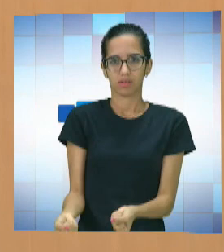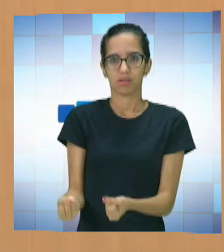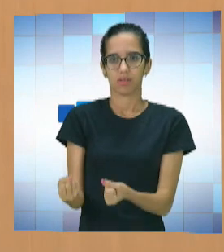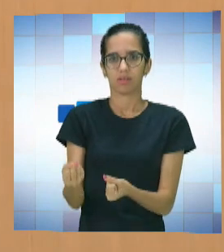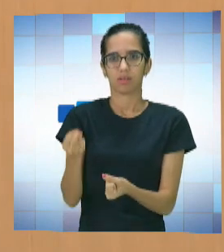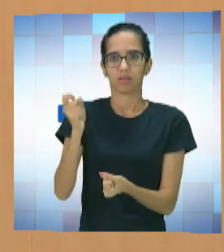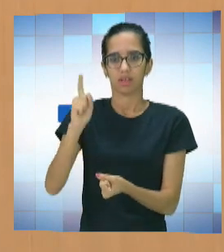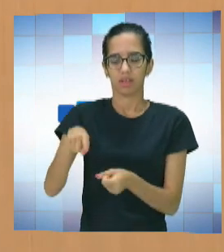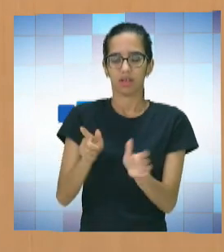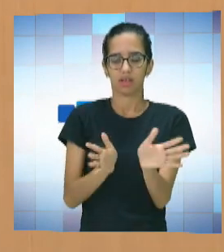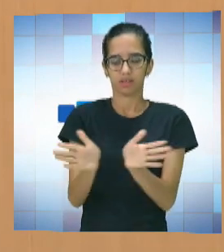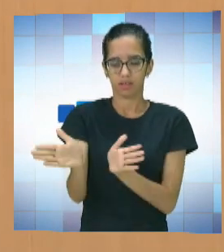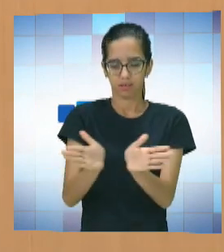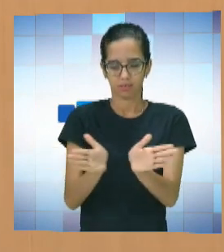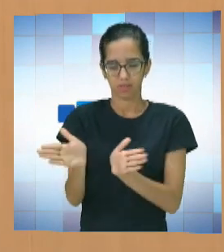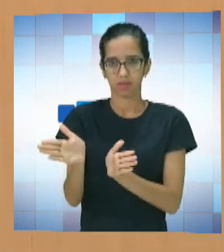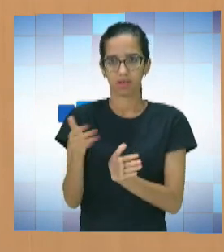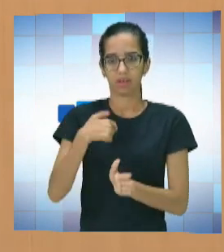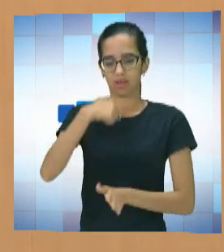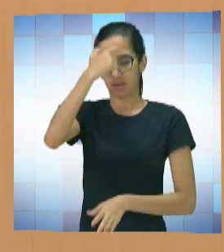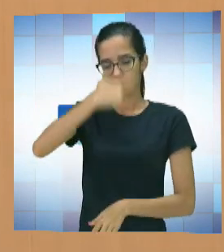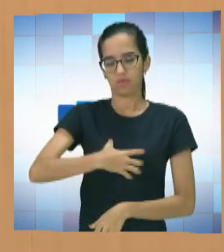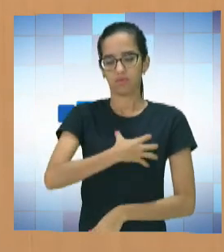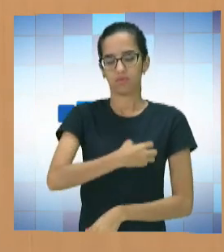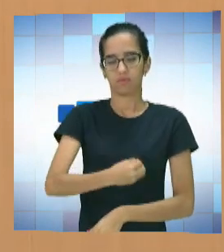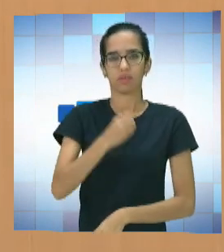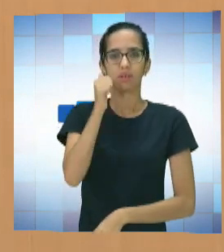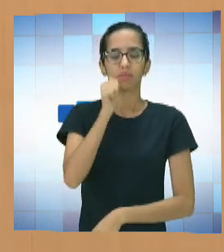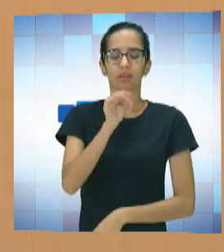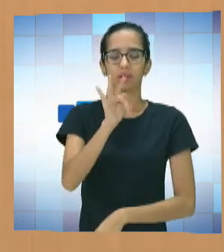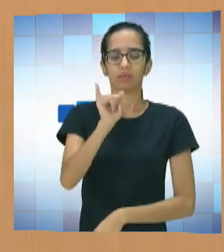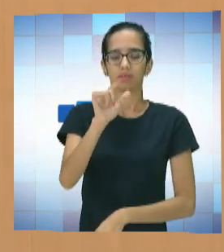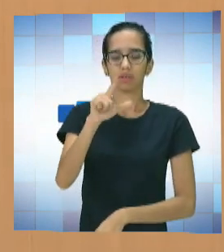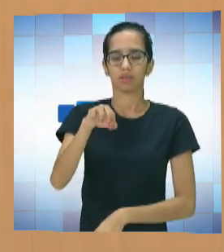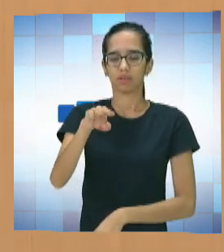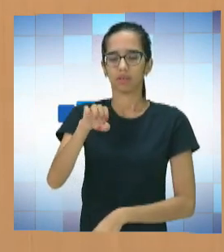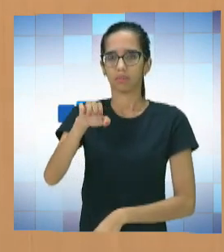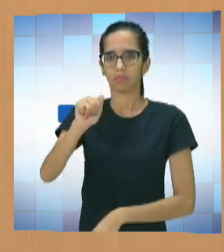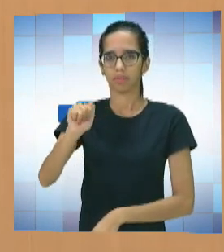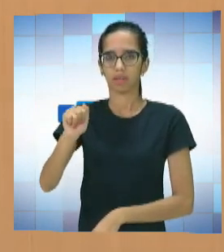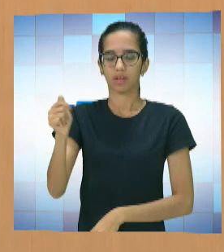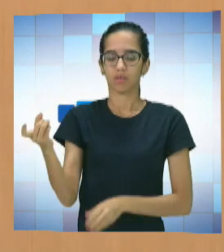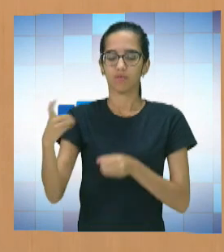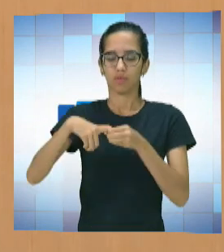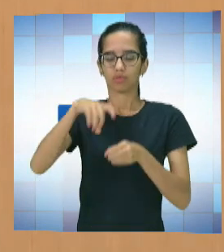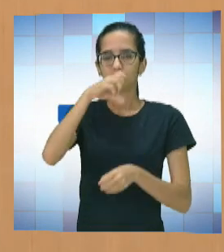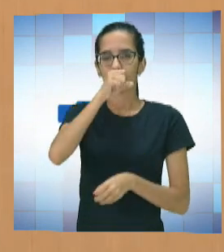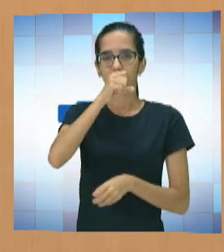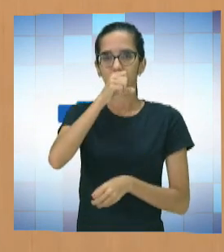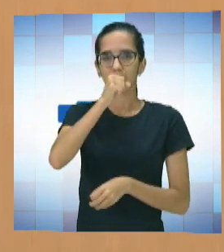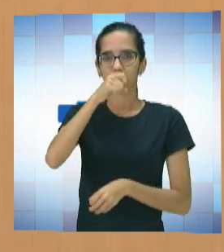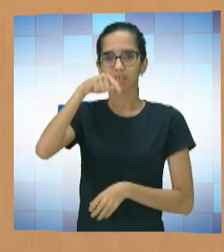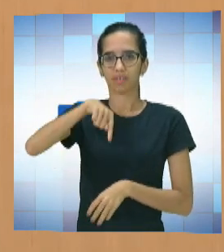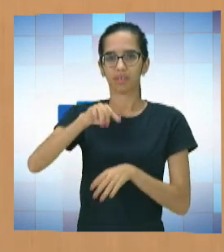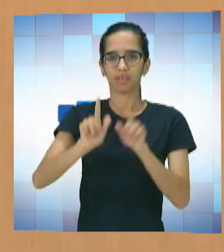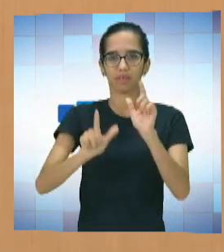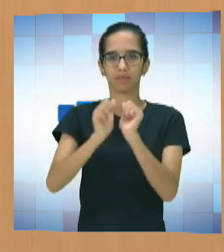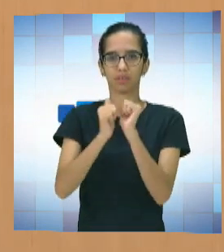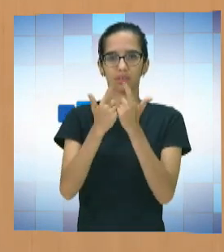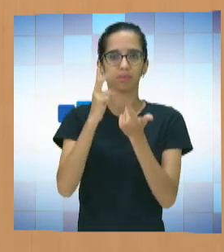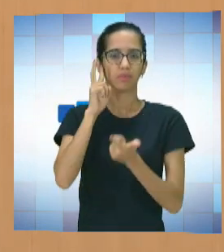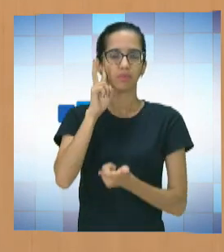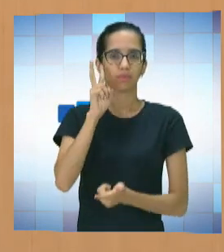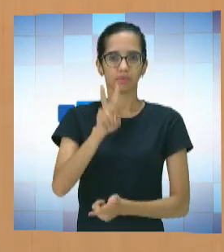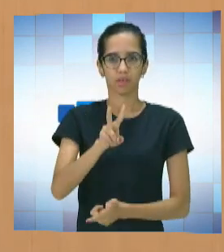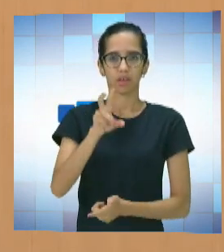acessibilidade. Eu, o filho da dona Filomena, o Chico Costa, estaria de volta sábado, aqui na TV Assembleia, no Ver,